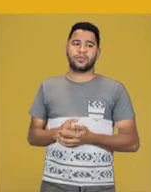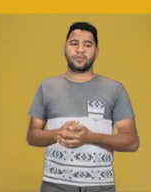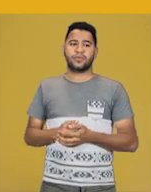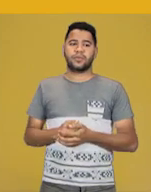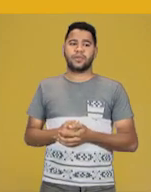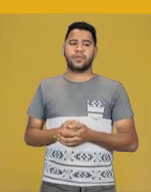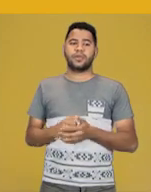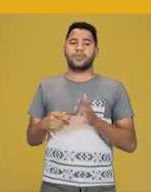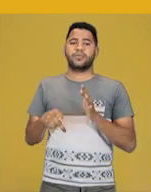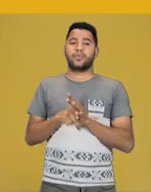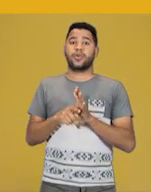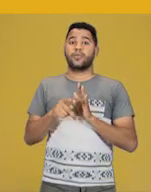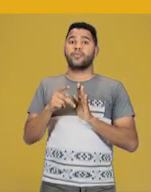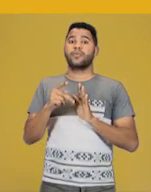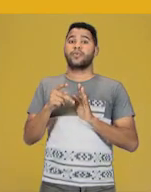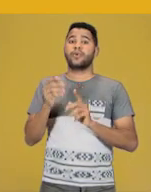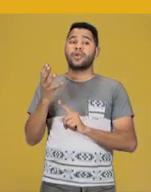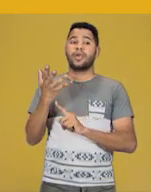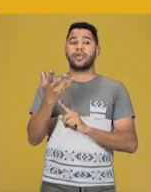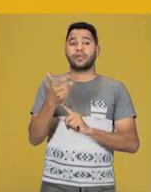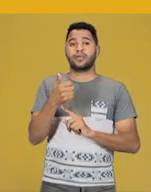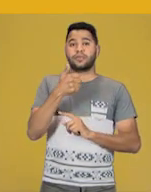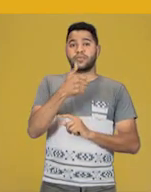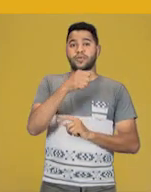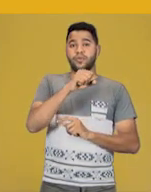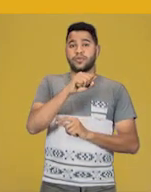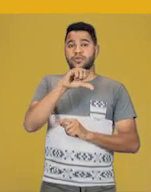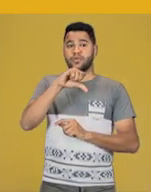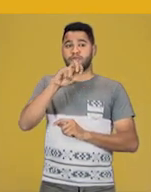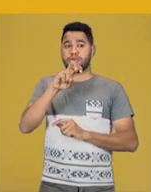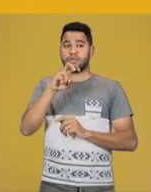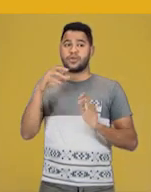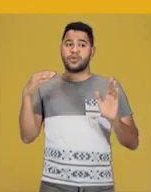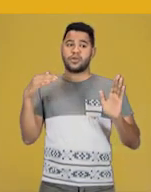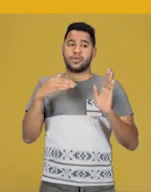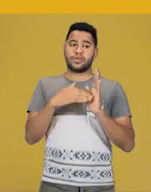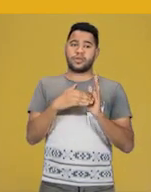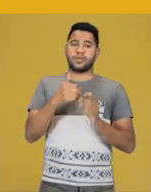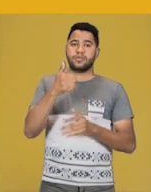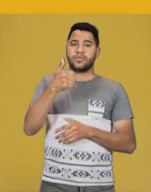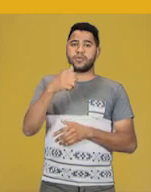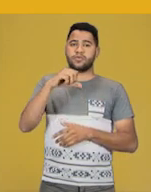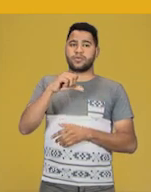de atividade arquírica foram aí de 1895 a 1973.